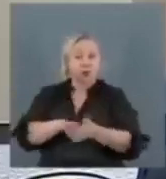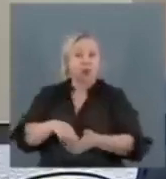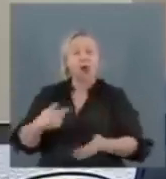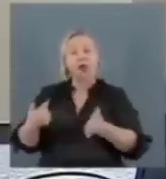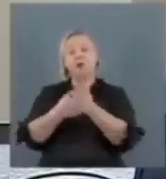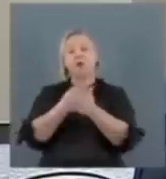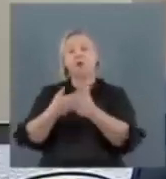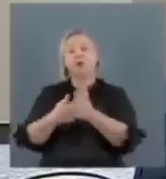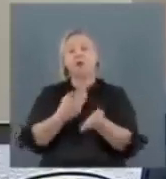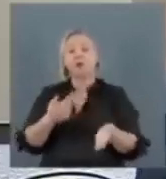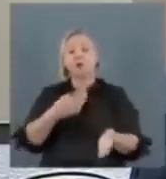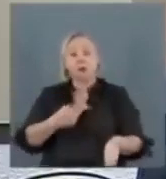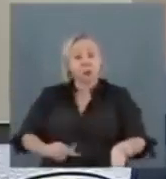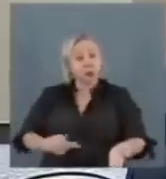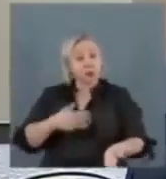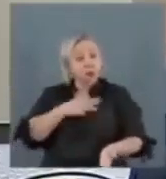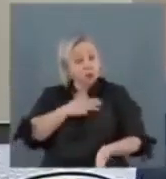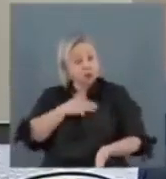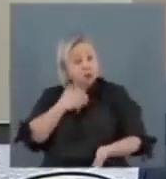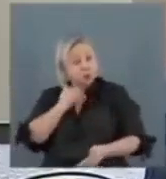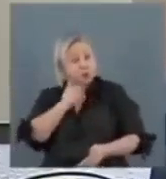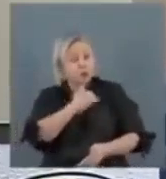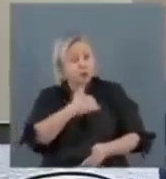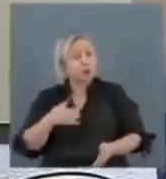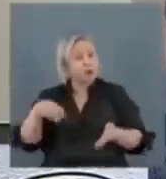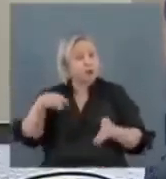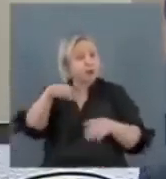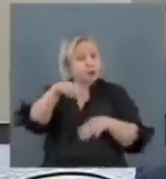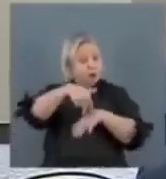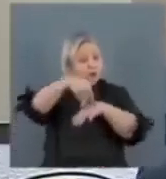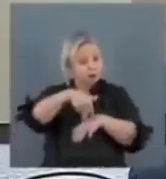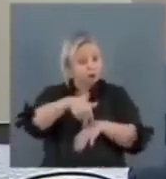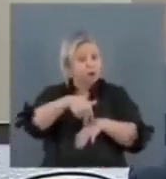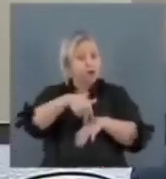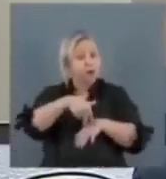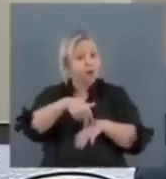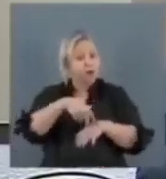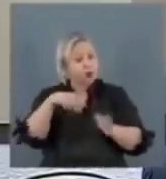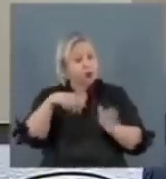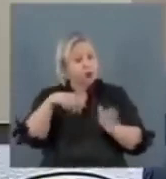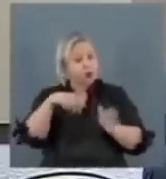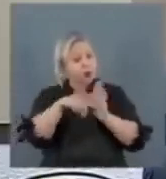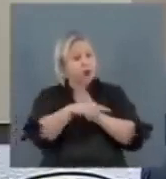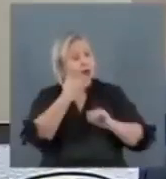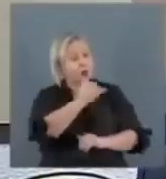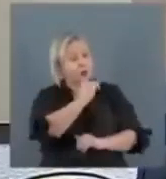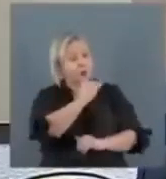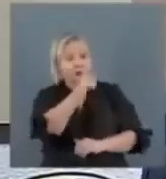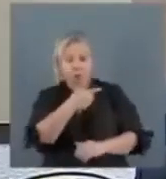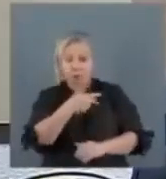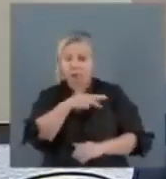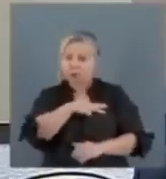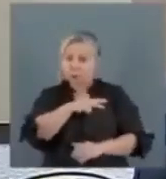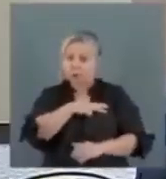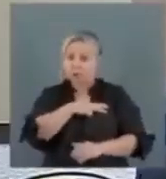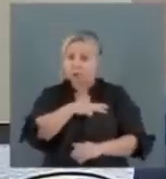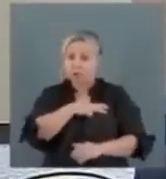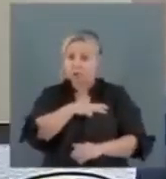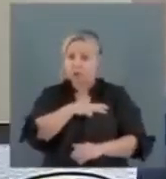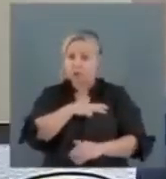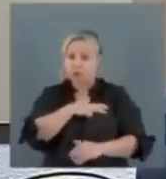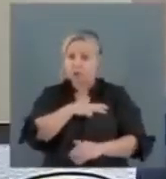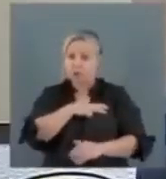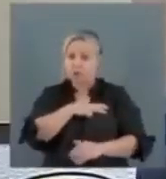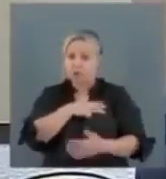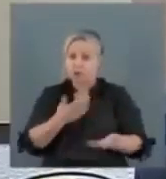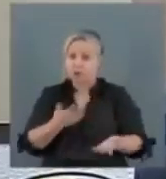avisado? Claro que foi. Quando eu cheguei, eu telefonei para ele. E eu digo na entrevista que o senhor mostrou. Claro que ele já sabia. É porque em Araraquada tem